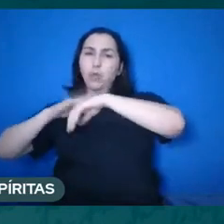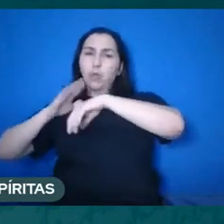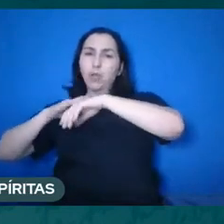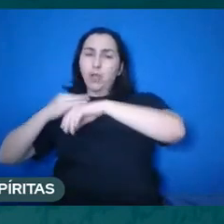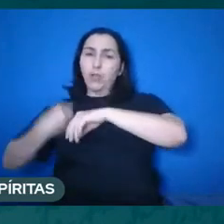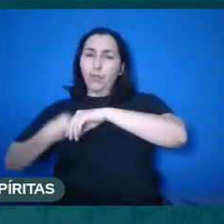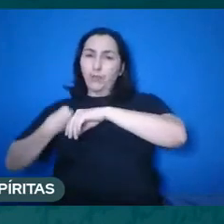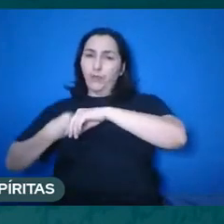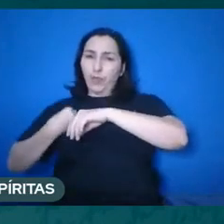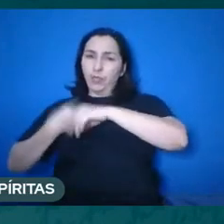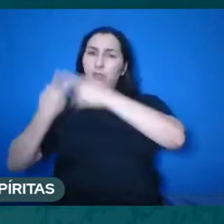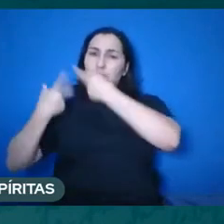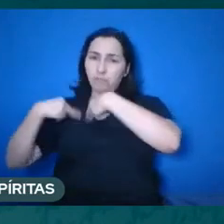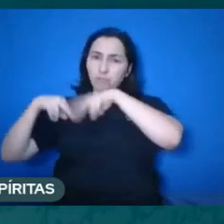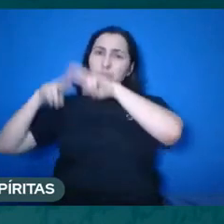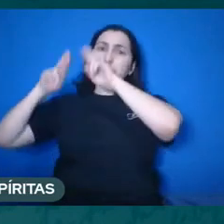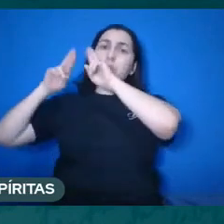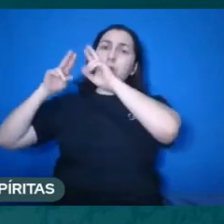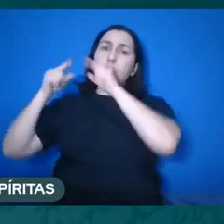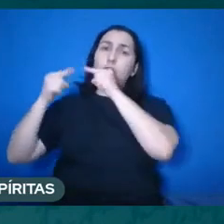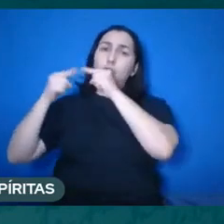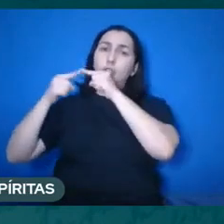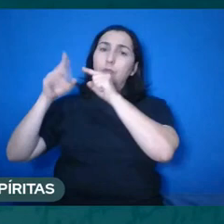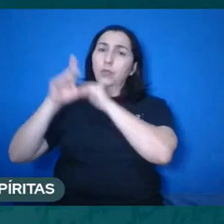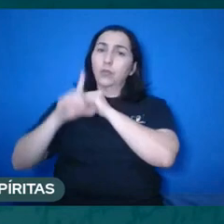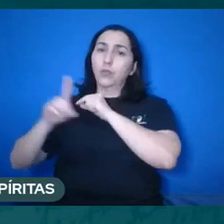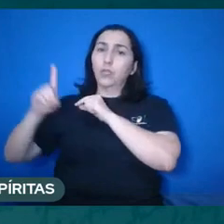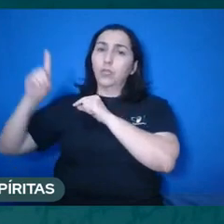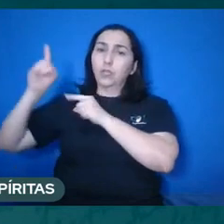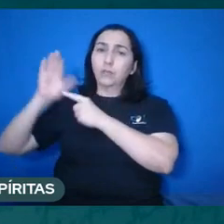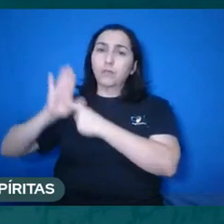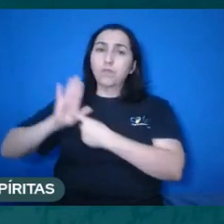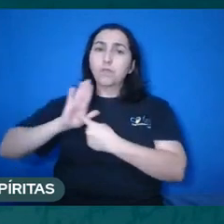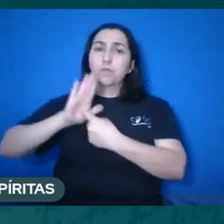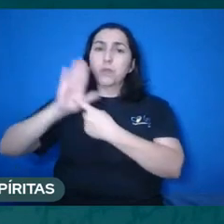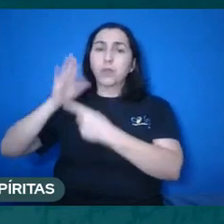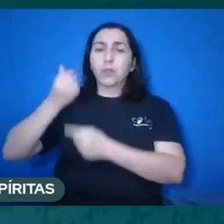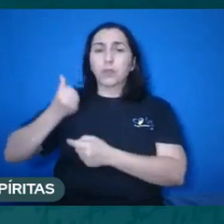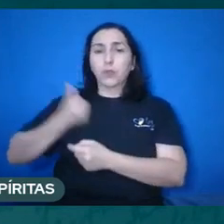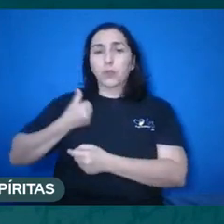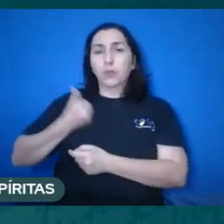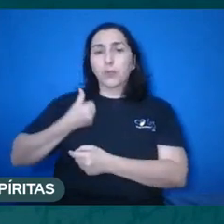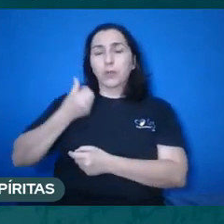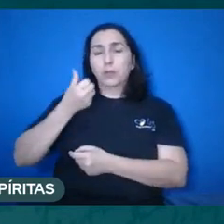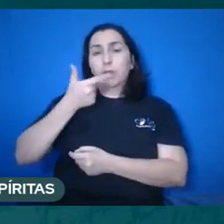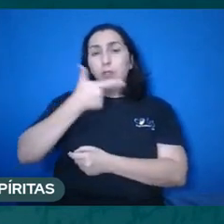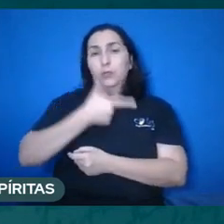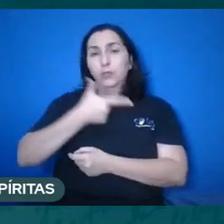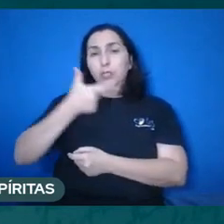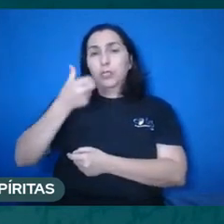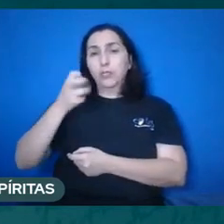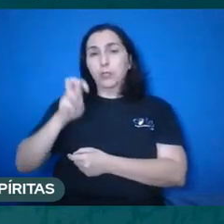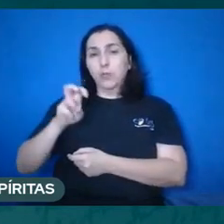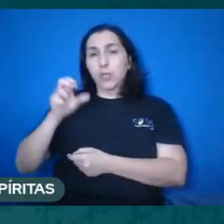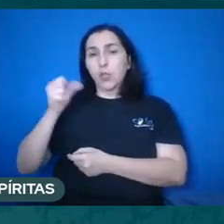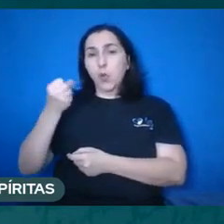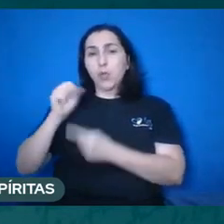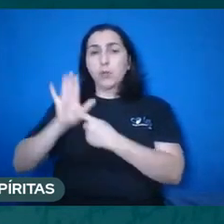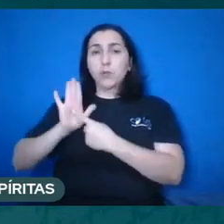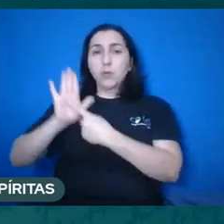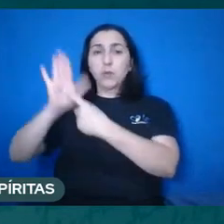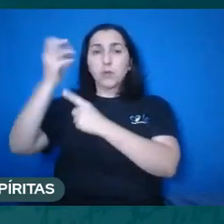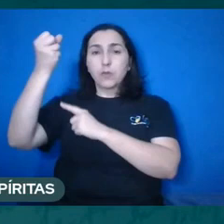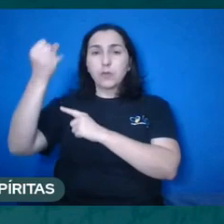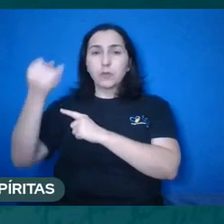presença, conforme vemos na questão 258 do livro dos espíritos, em que escolhemos as nossas provas,